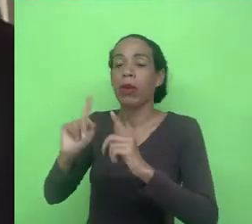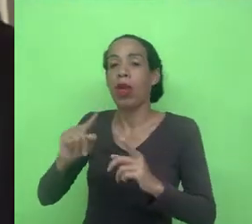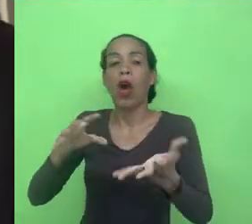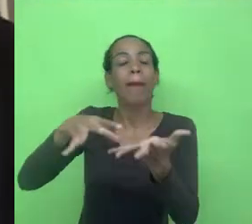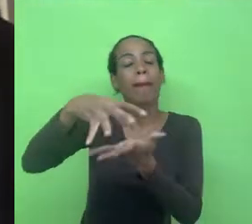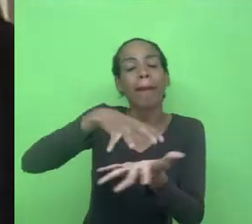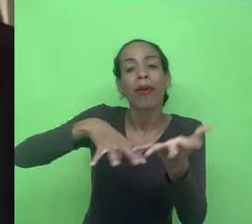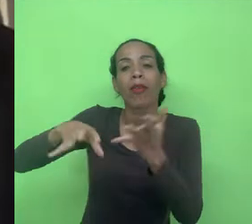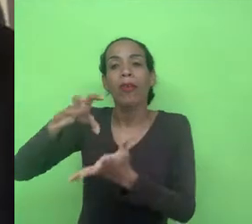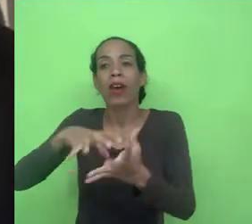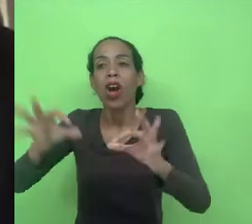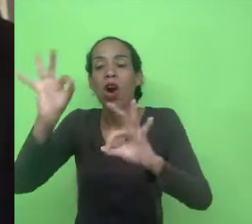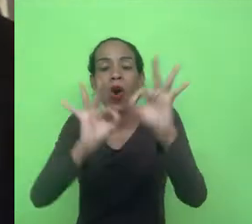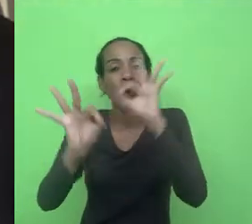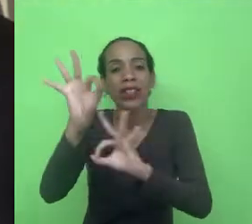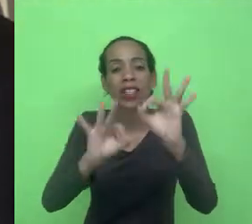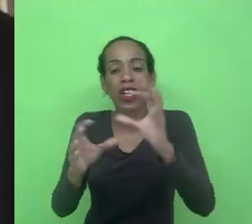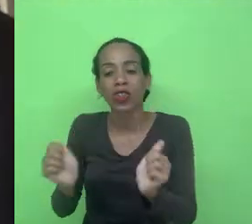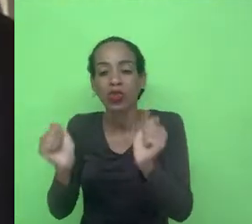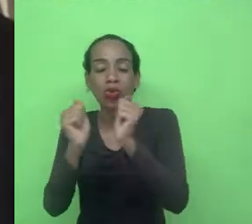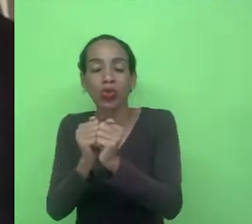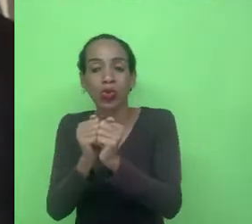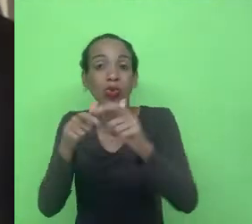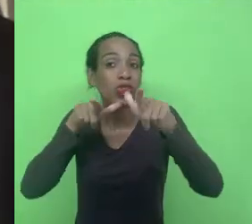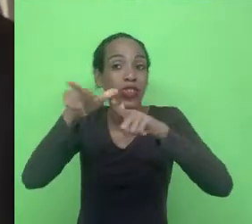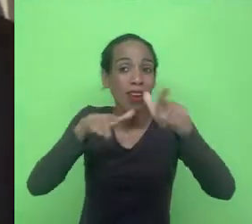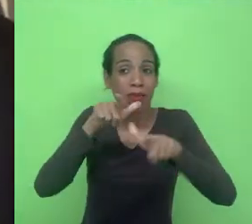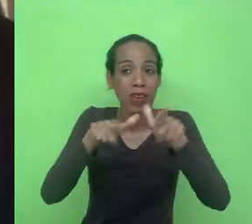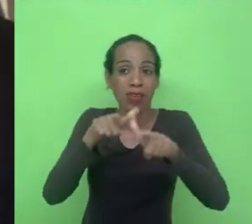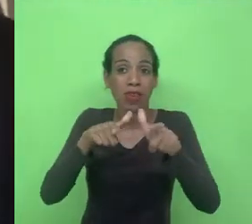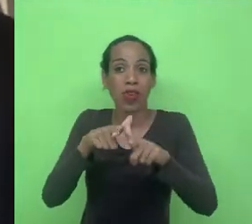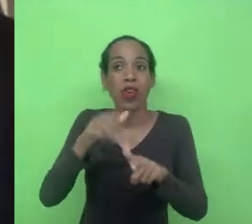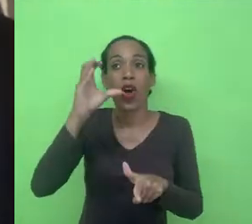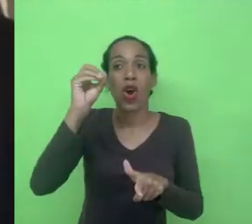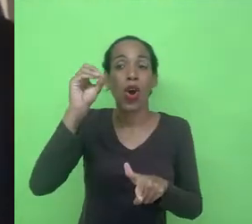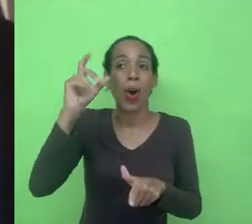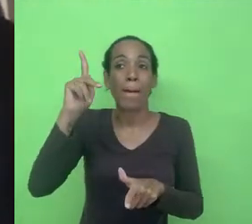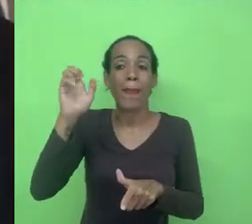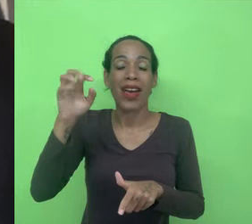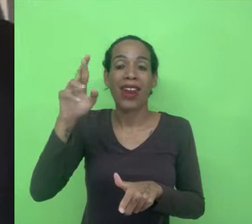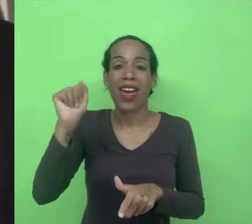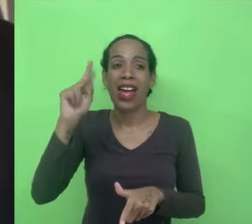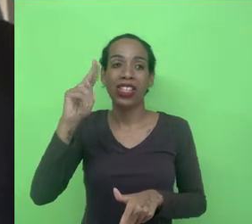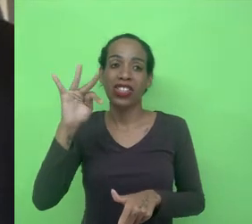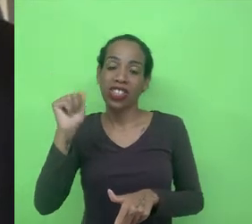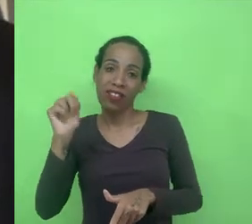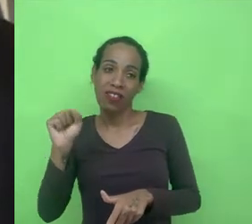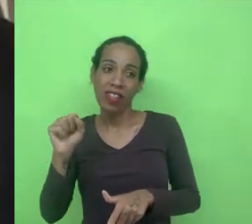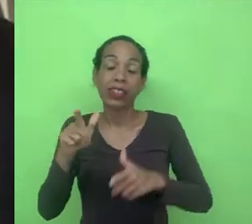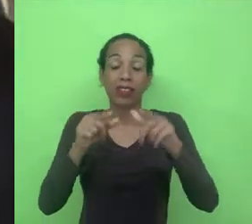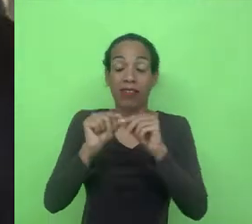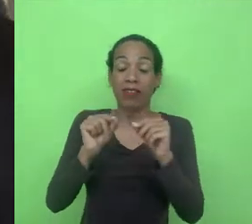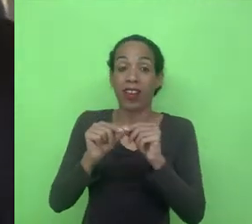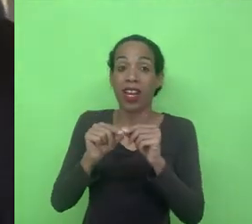trabalhadores em cooperativas, os senhores sabem muito bem o que são cooperativas, mas basicamente cooperativas que funcionam em